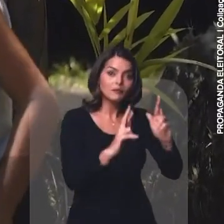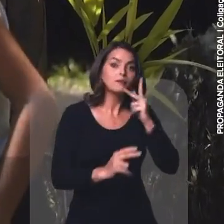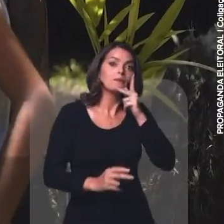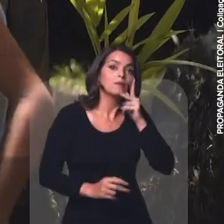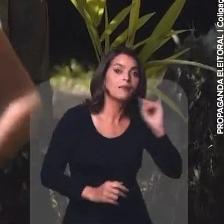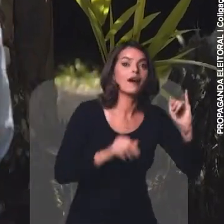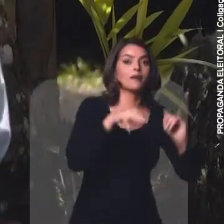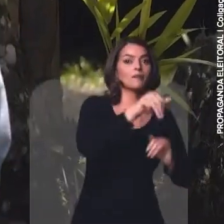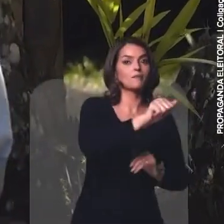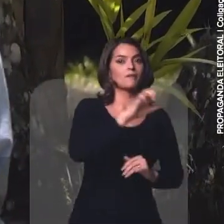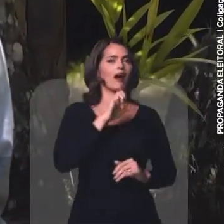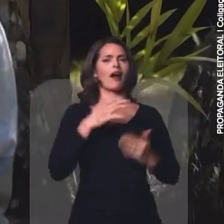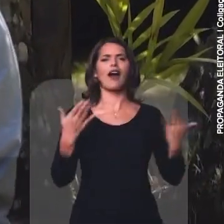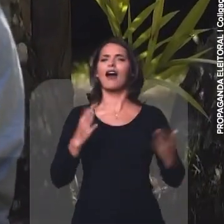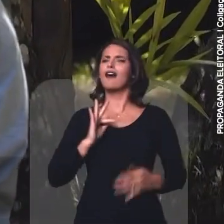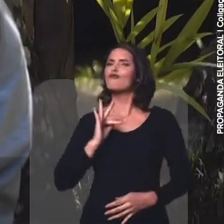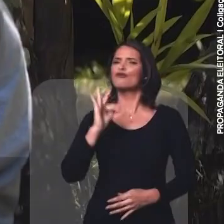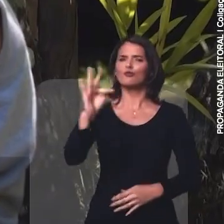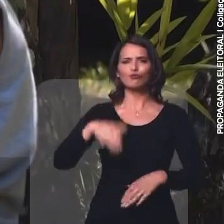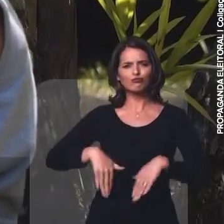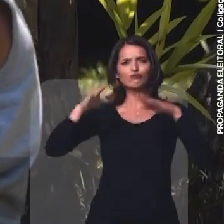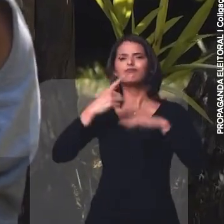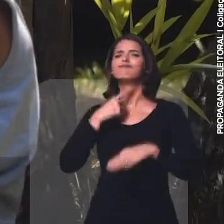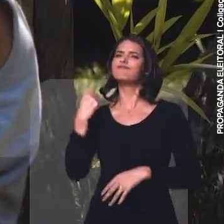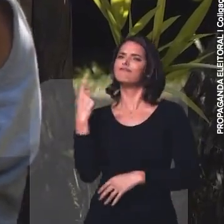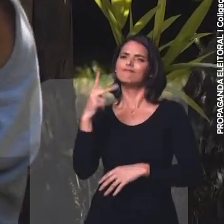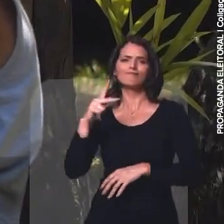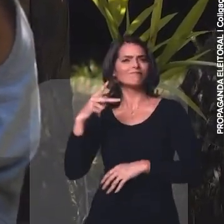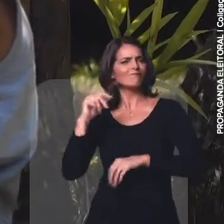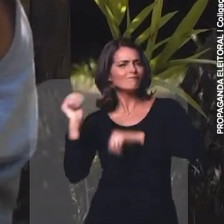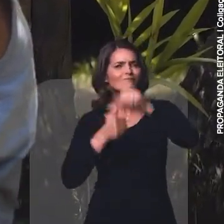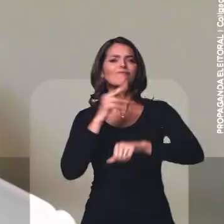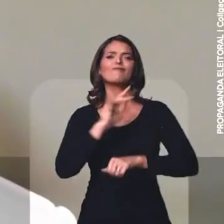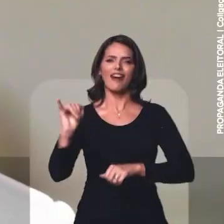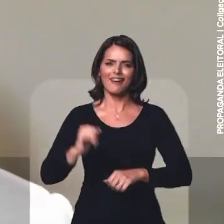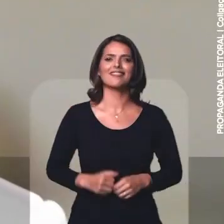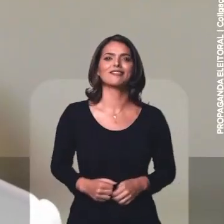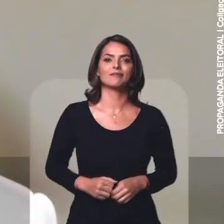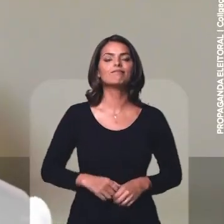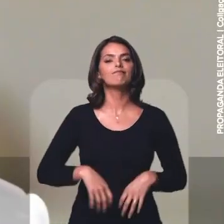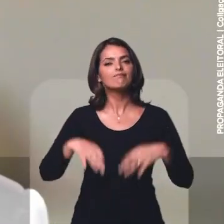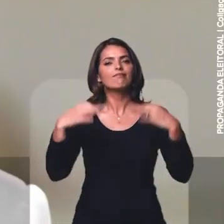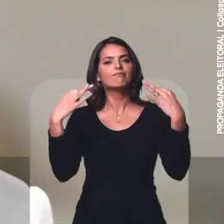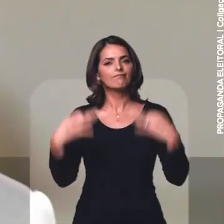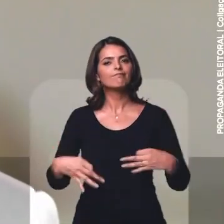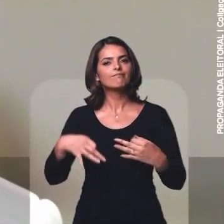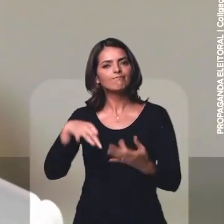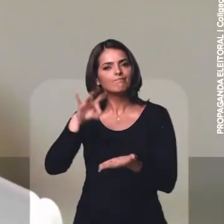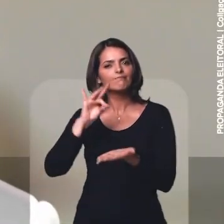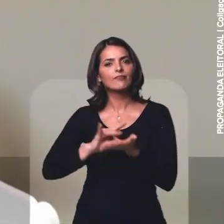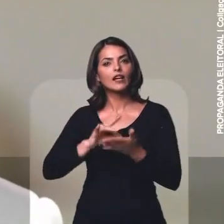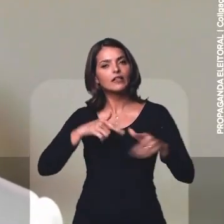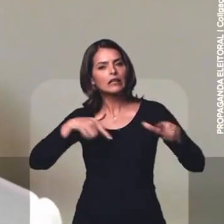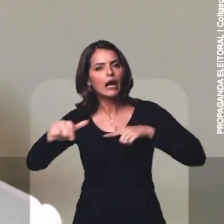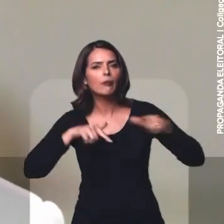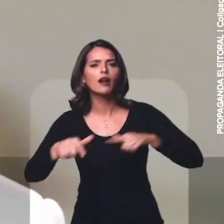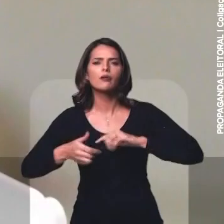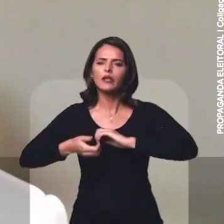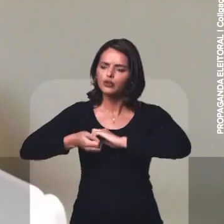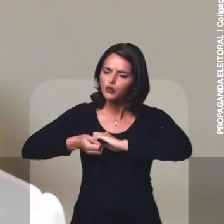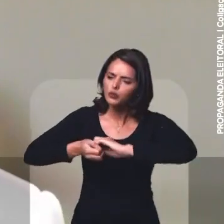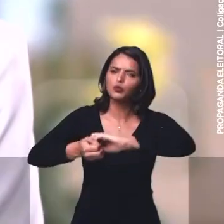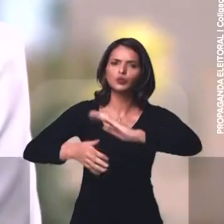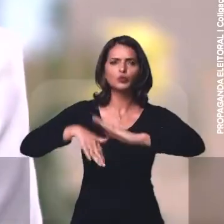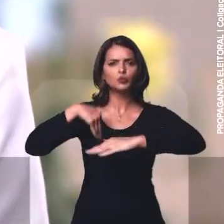Estudando, respeitando papai e mamãe, você vai ser o que você quiser na tua vida. Realmente, a gente tem trabalhado pra não deixar ninguém pra